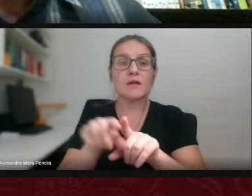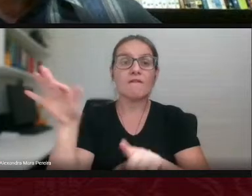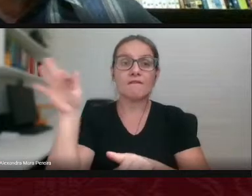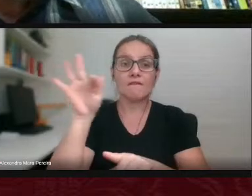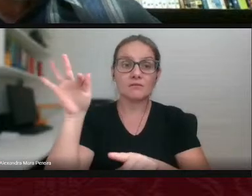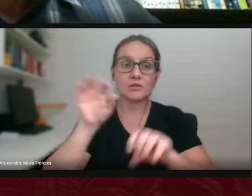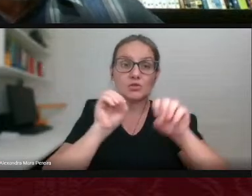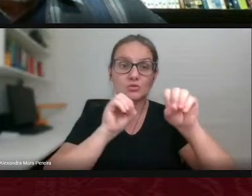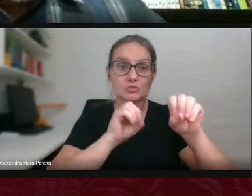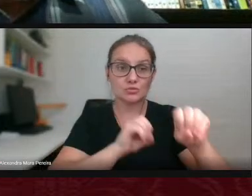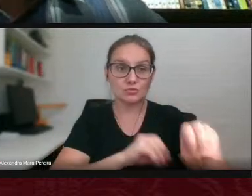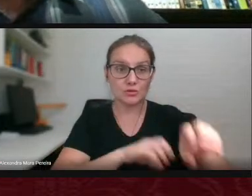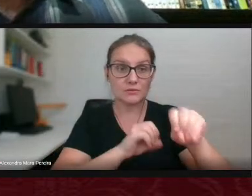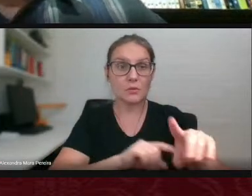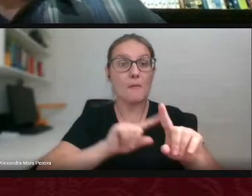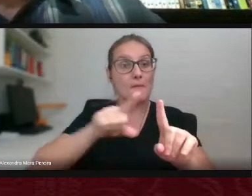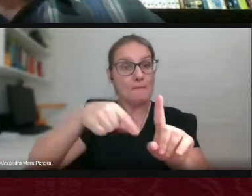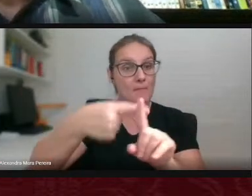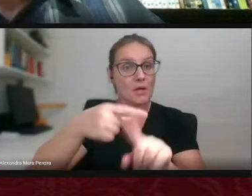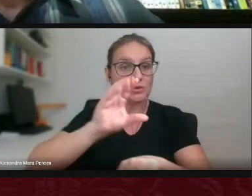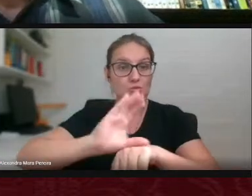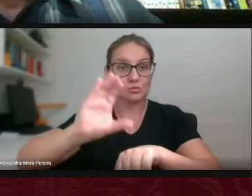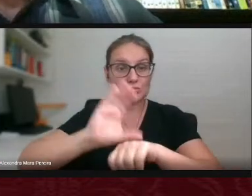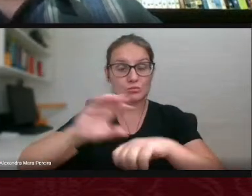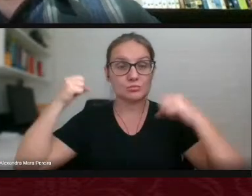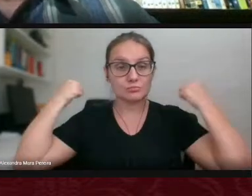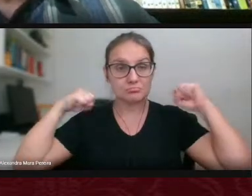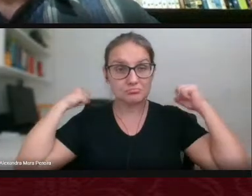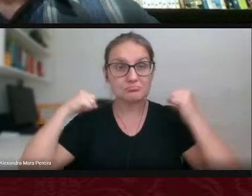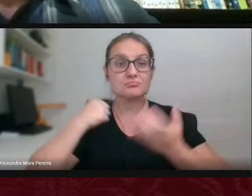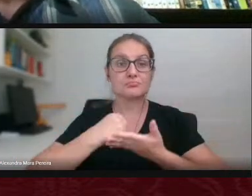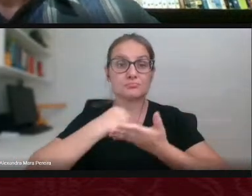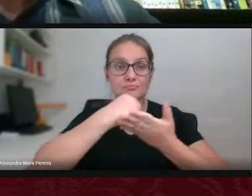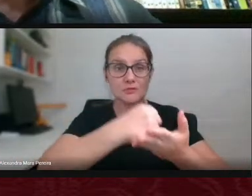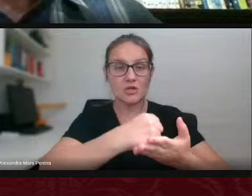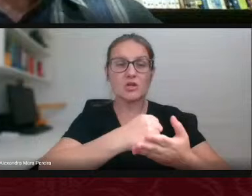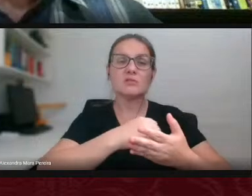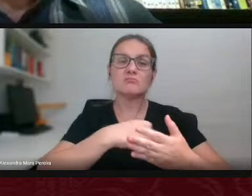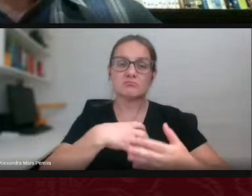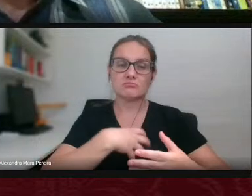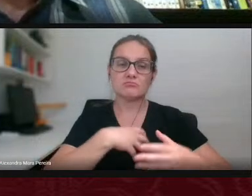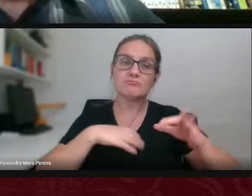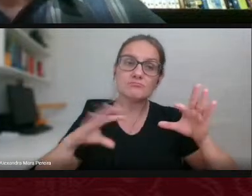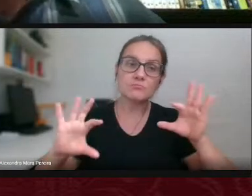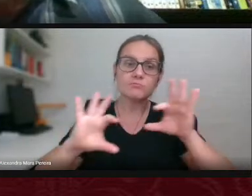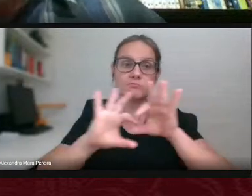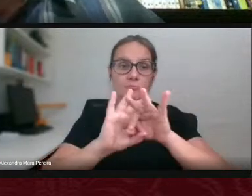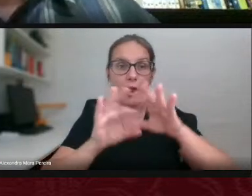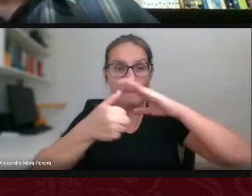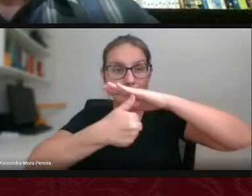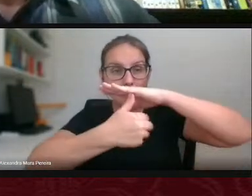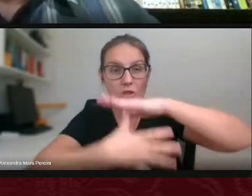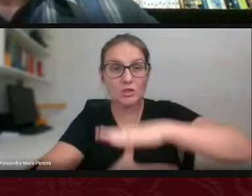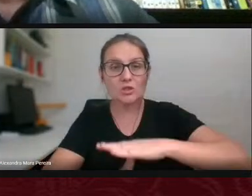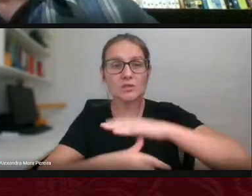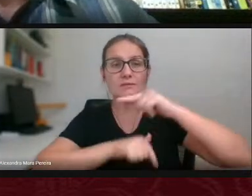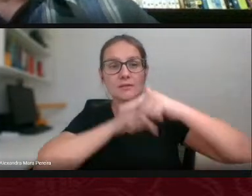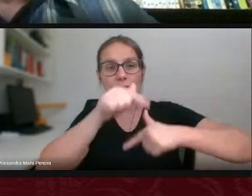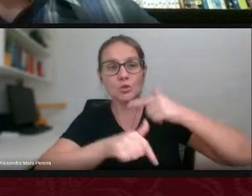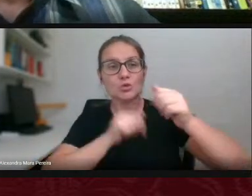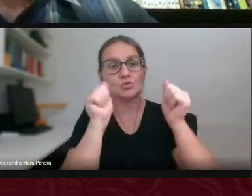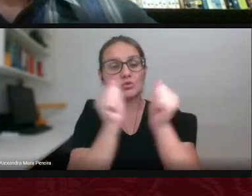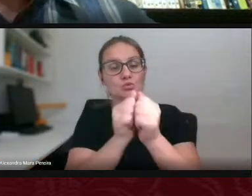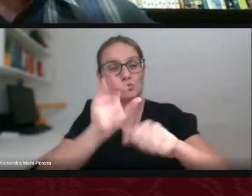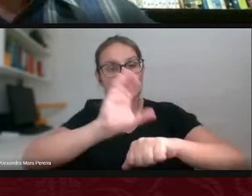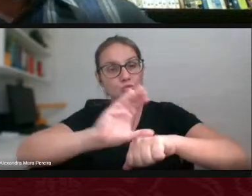curso de Educação Física né de uma forma bastante integrada né a pró-reitoria trabalhou juntamente com o curso de Educação